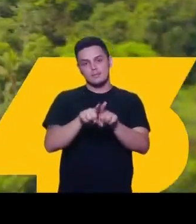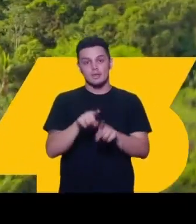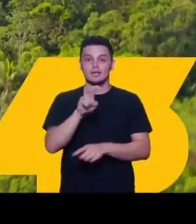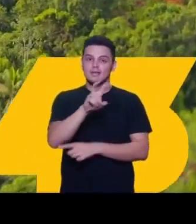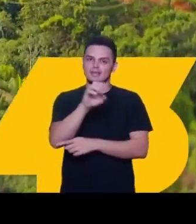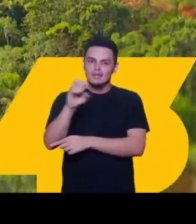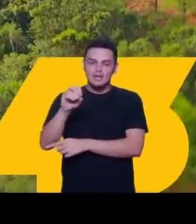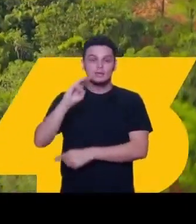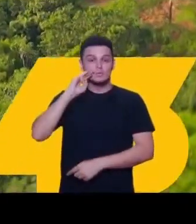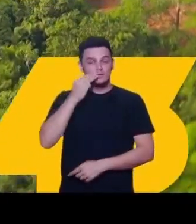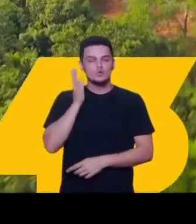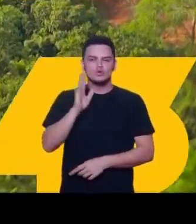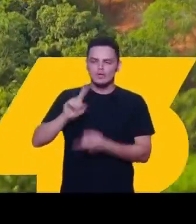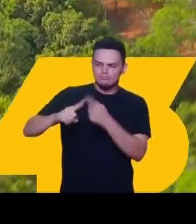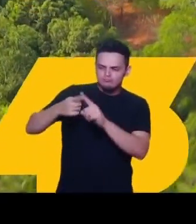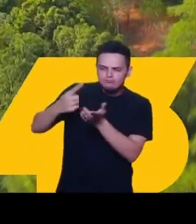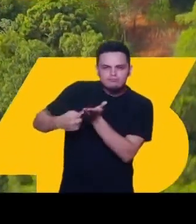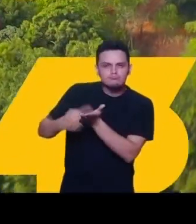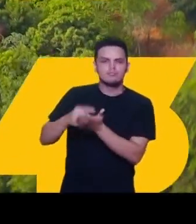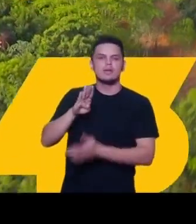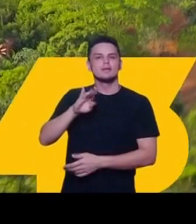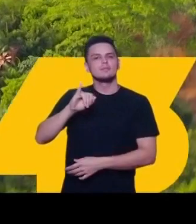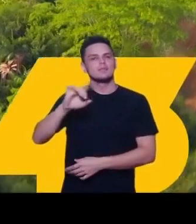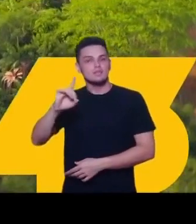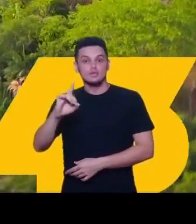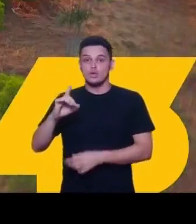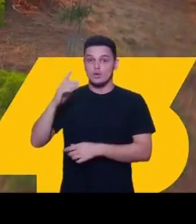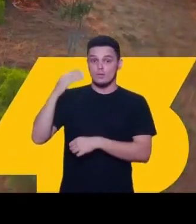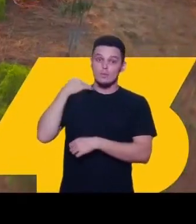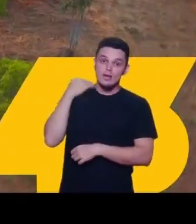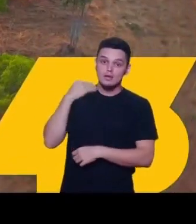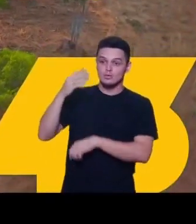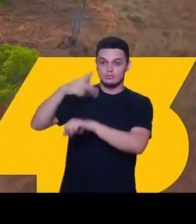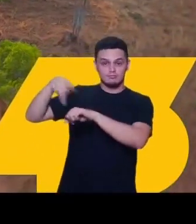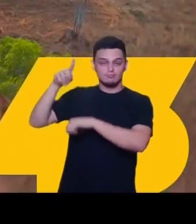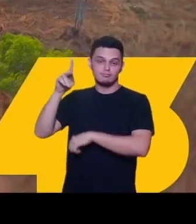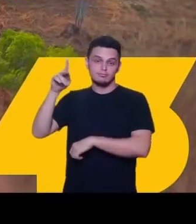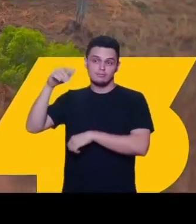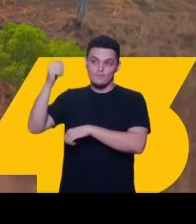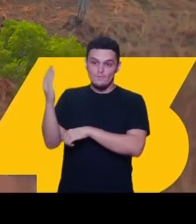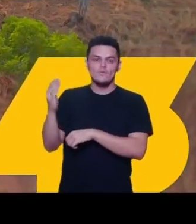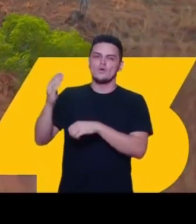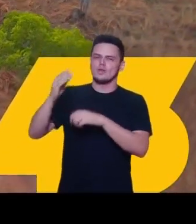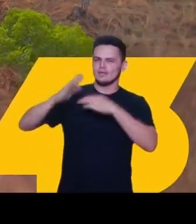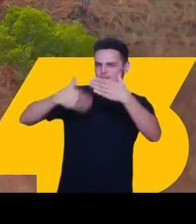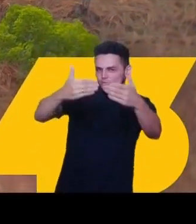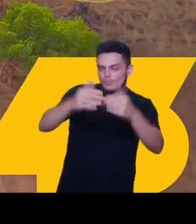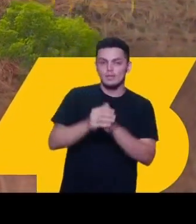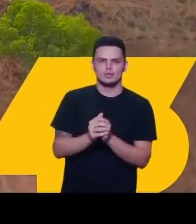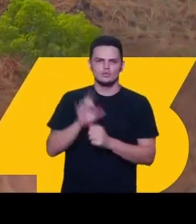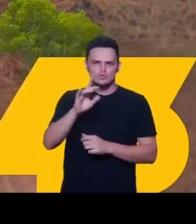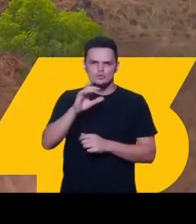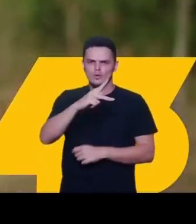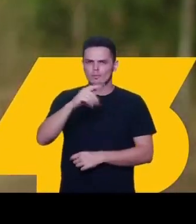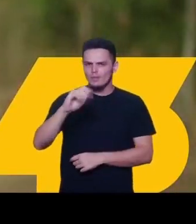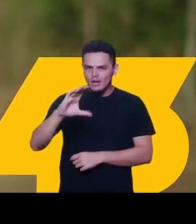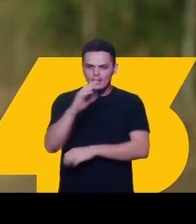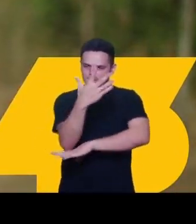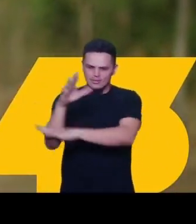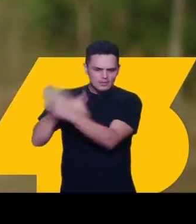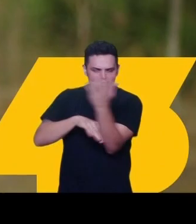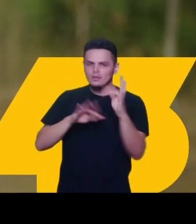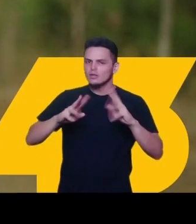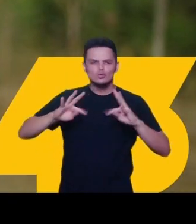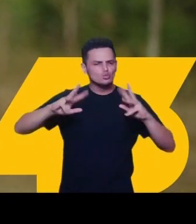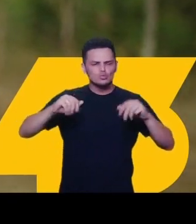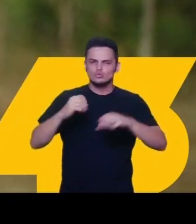Machado. 500 milhões estão sendo negociados com o BID, Banco Interamericano de Desenvolvimento, não só para o parque, mas para